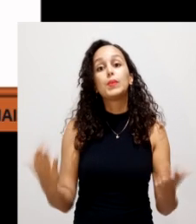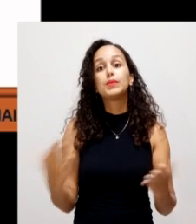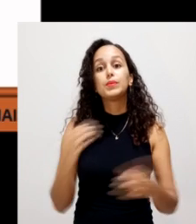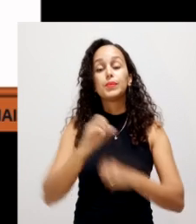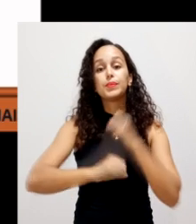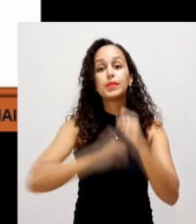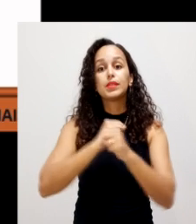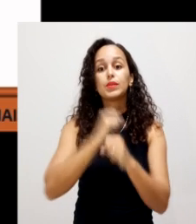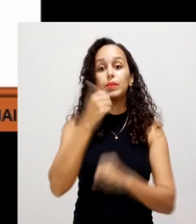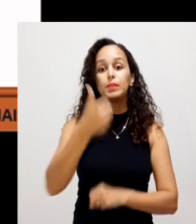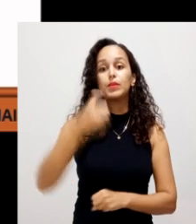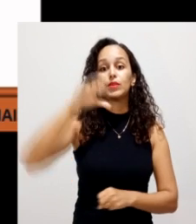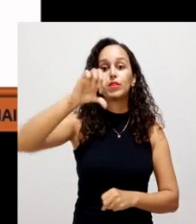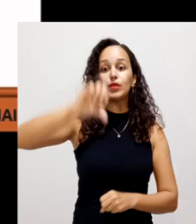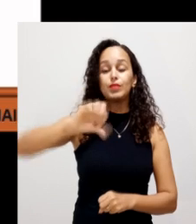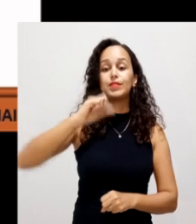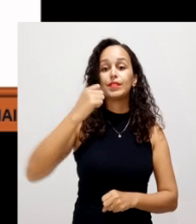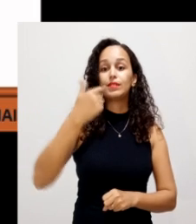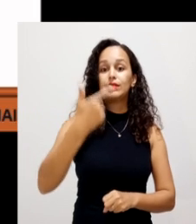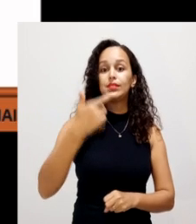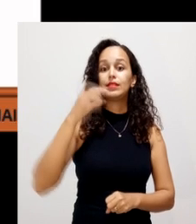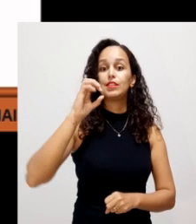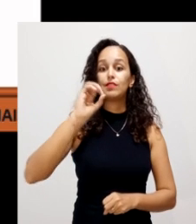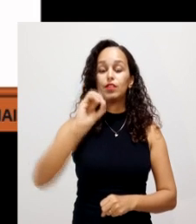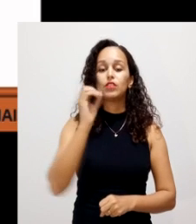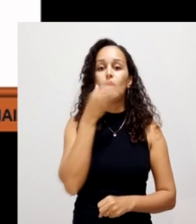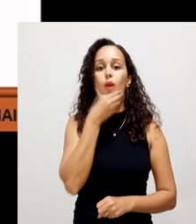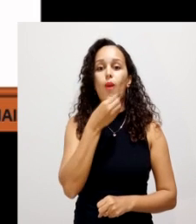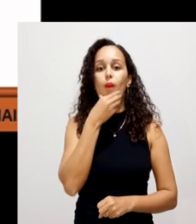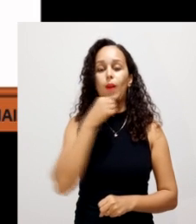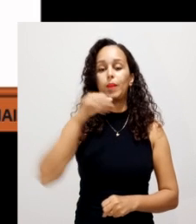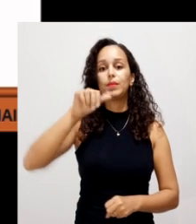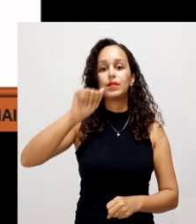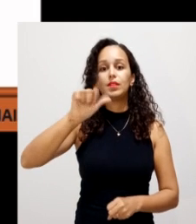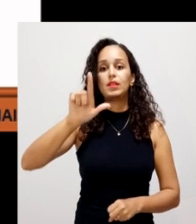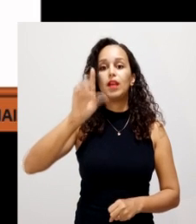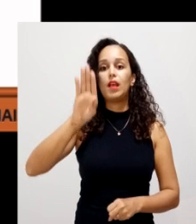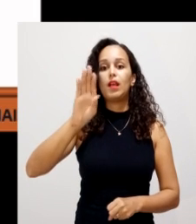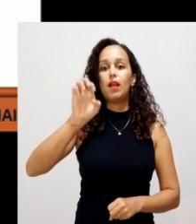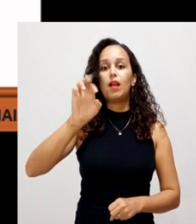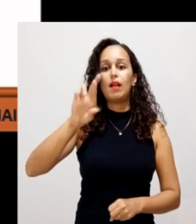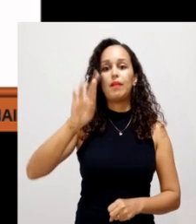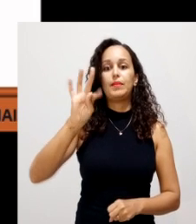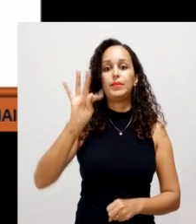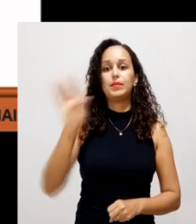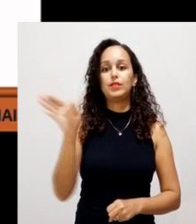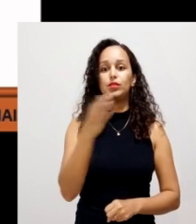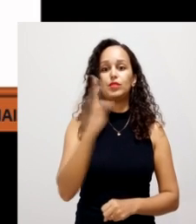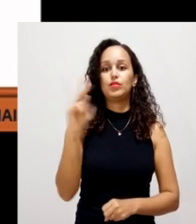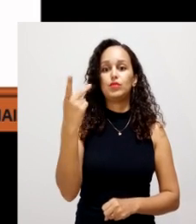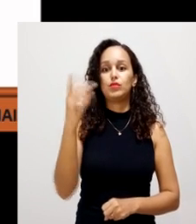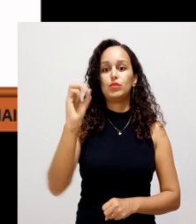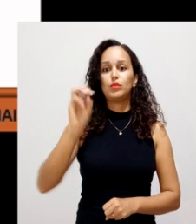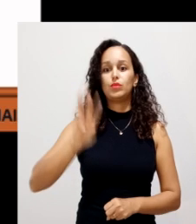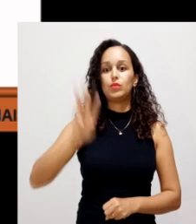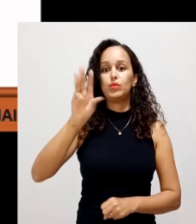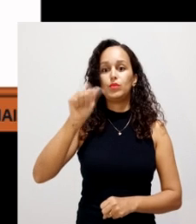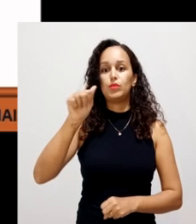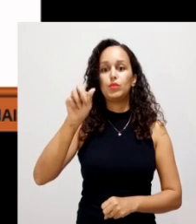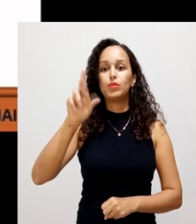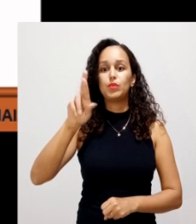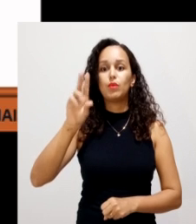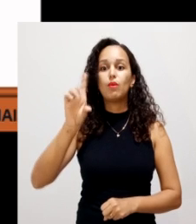em 1920, por Albert Ruhard, ele passou a pesquisar e, a partir dele, surgiram muitas